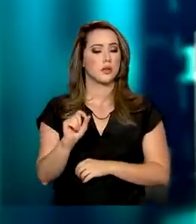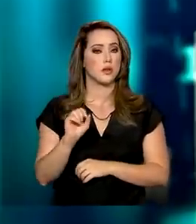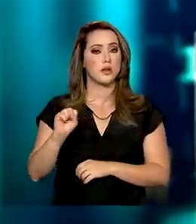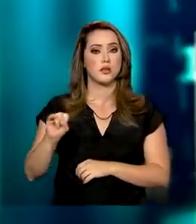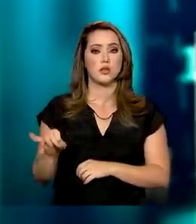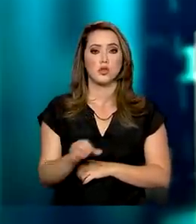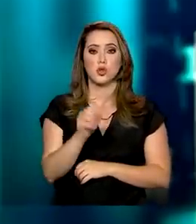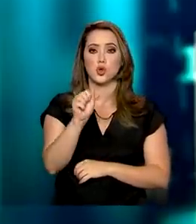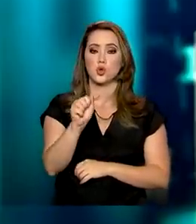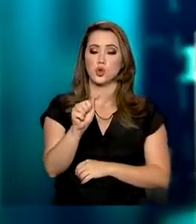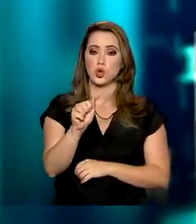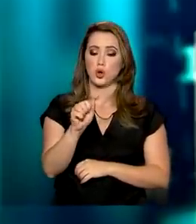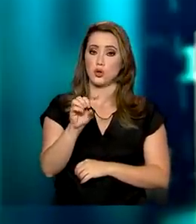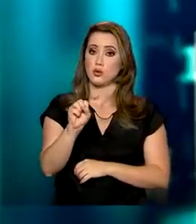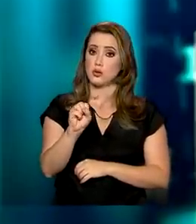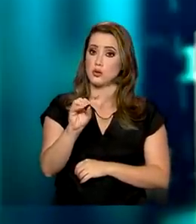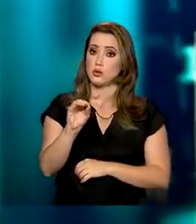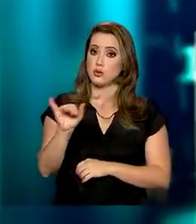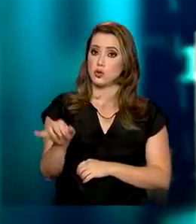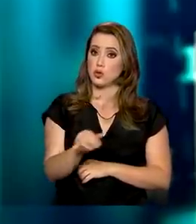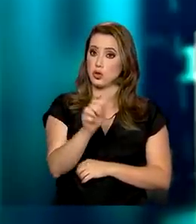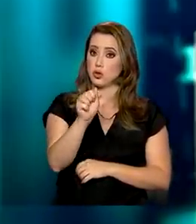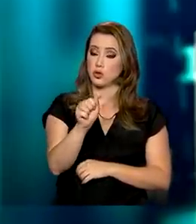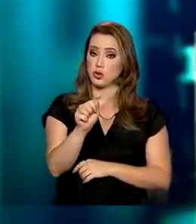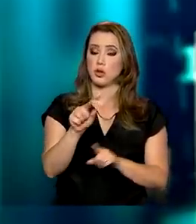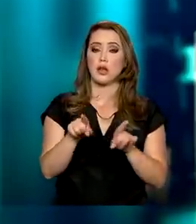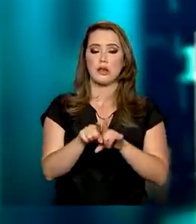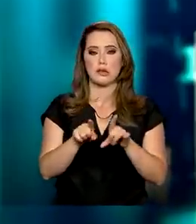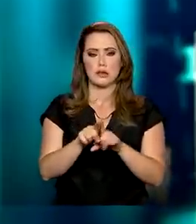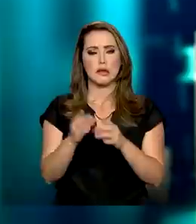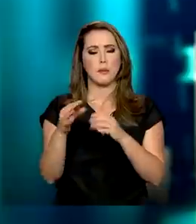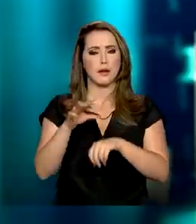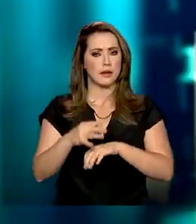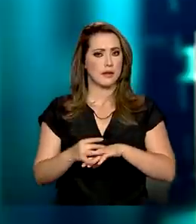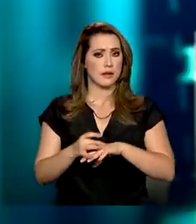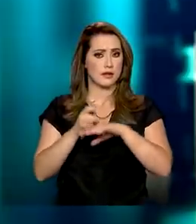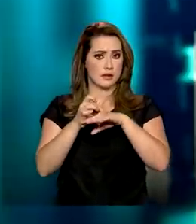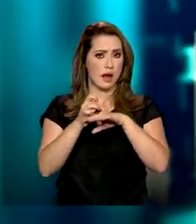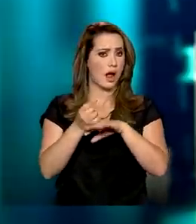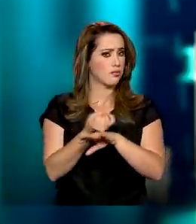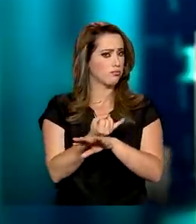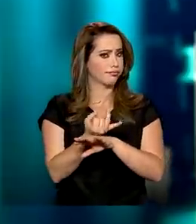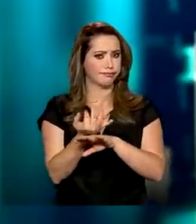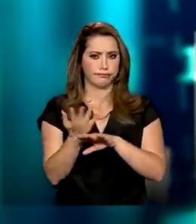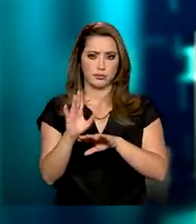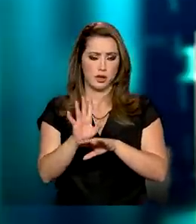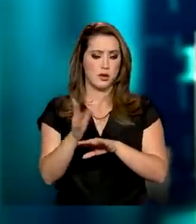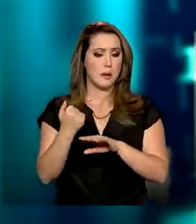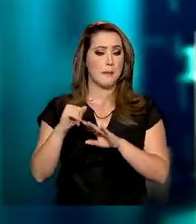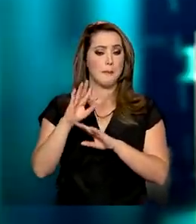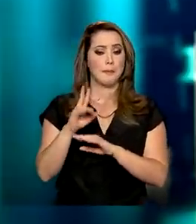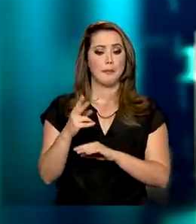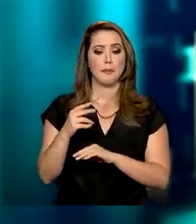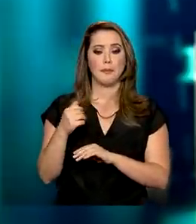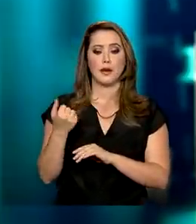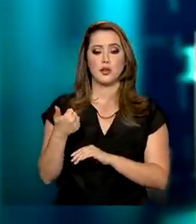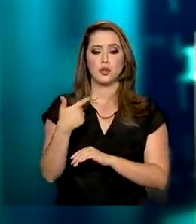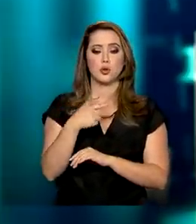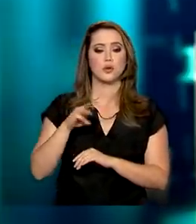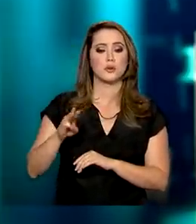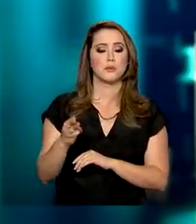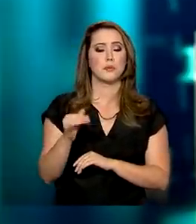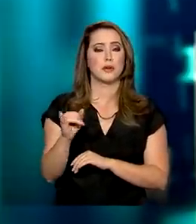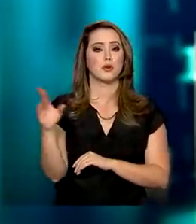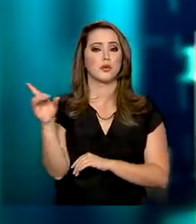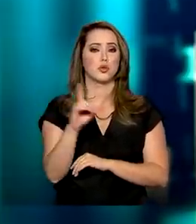soja, tanto o grão quanto o farelo e o óleo, e também as carnes em geral, que ultrapassaram 2 bilhões de dólares, com destaque